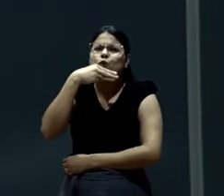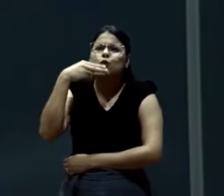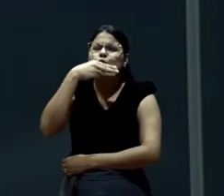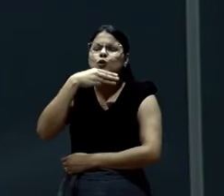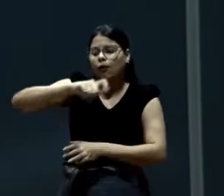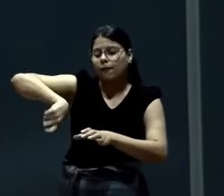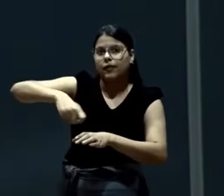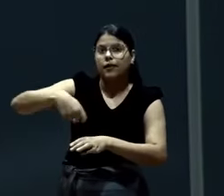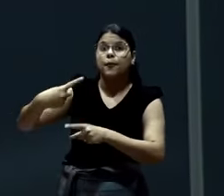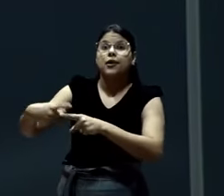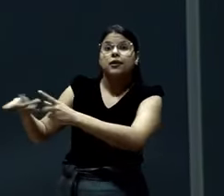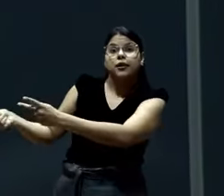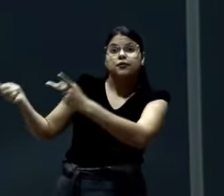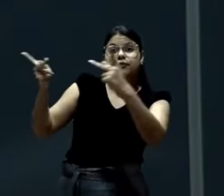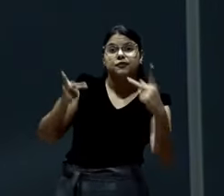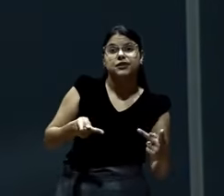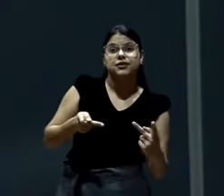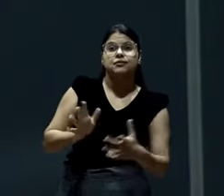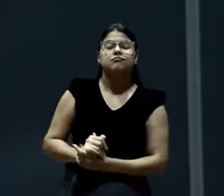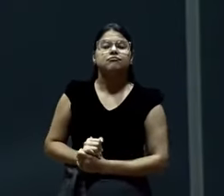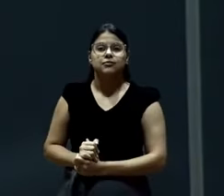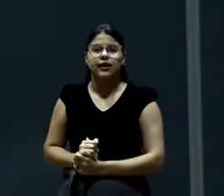Quando tinha visita. Não era assim?